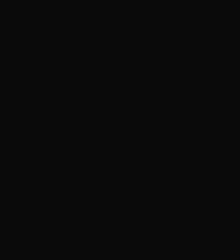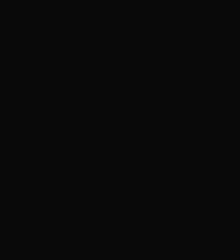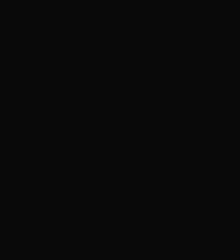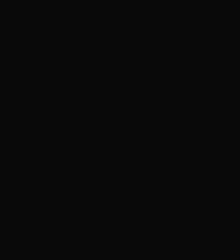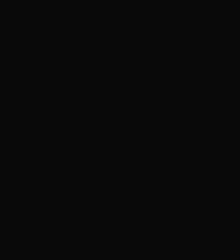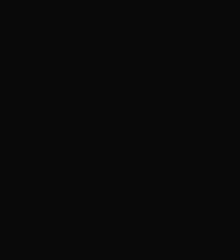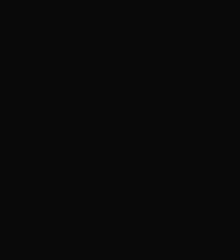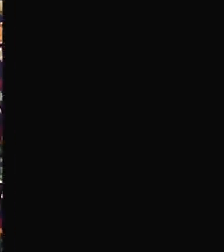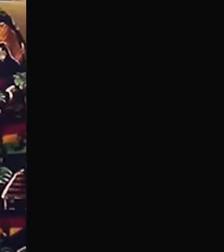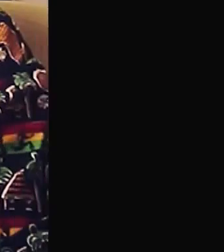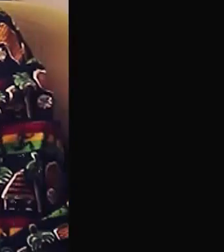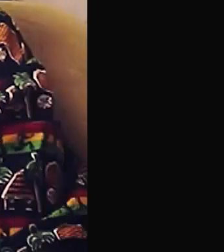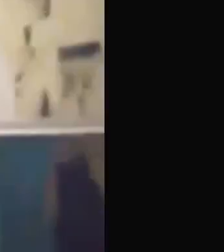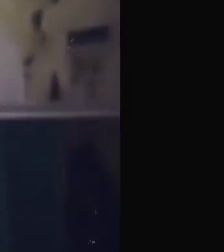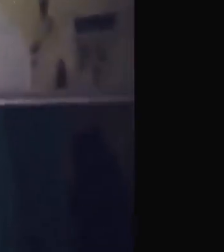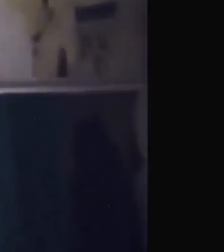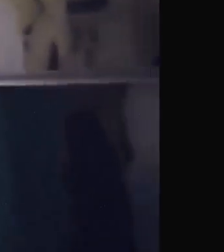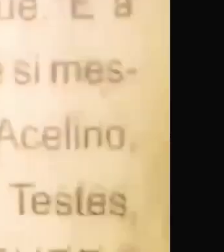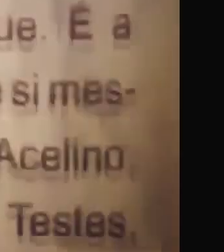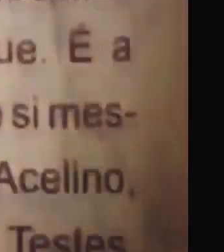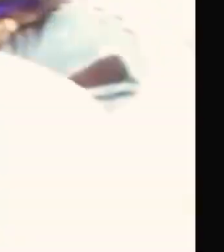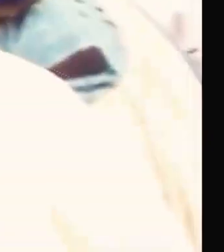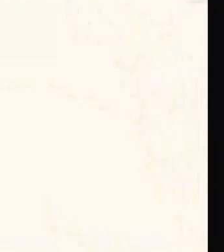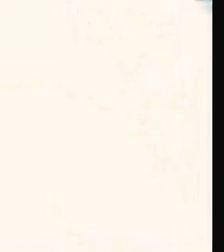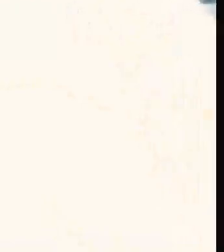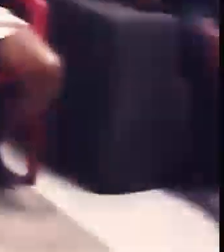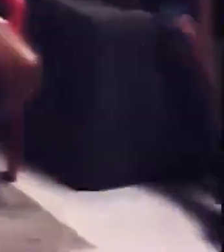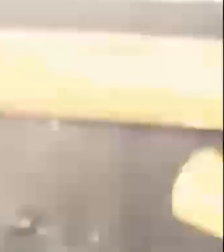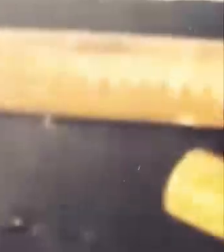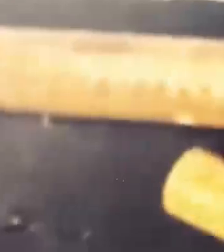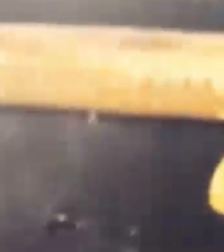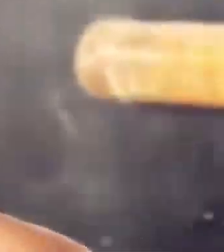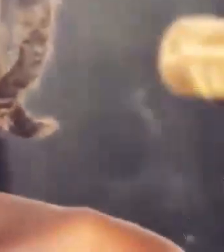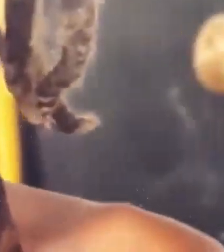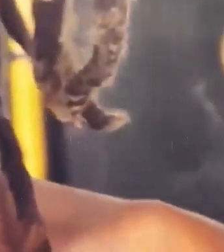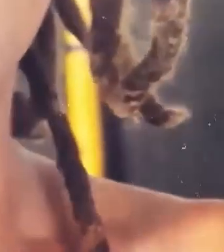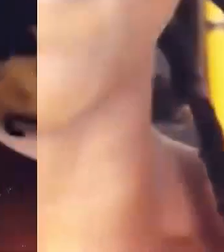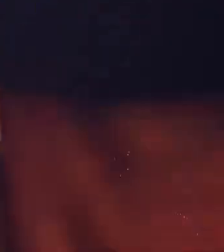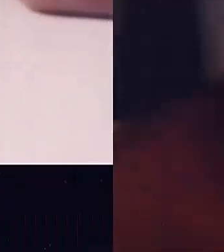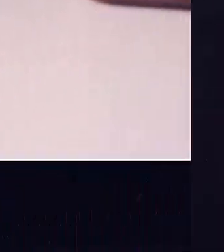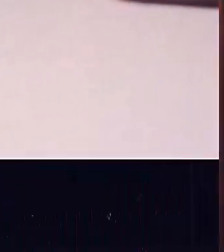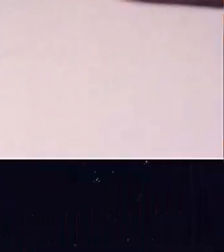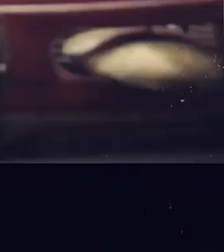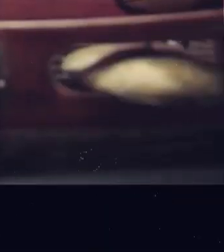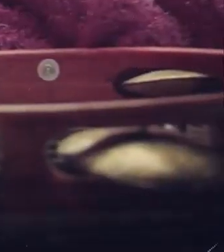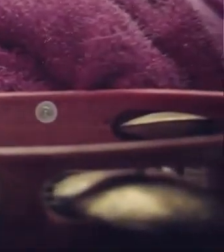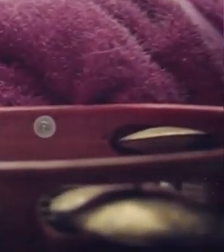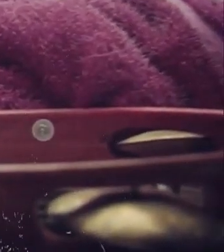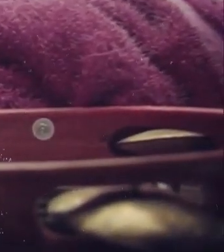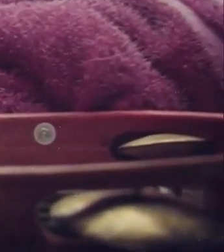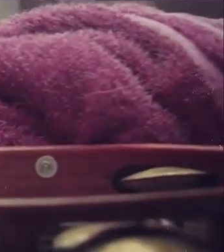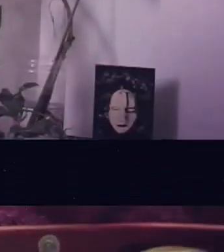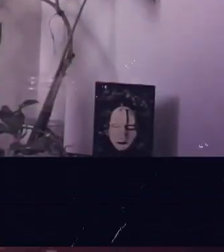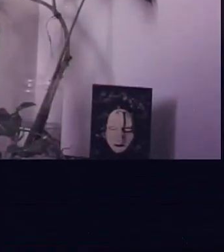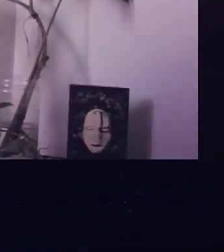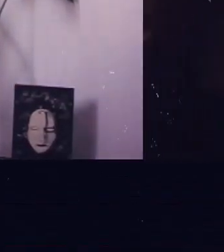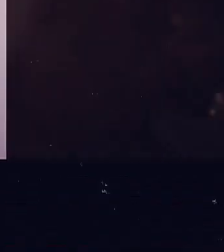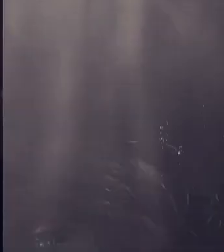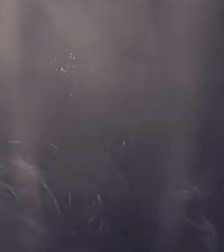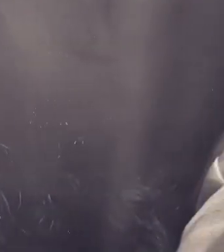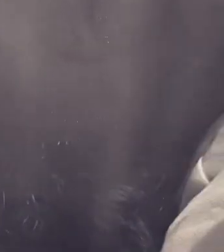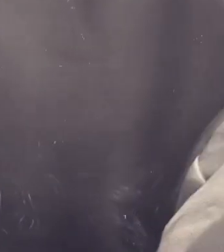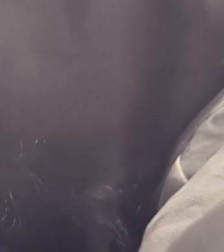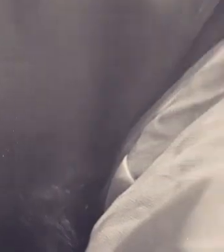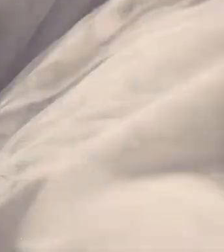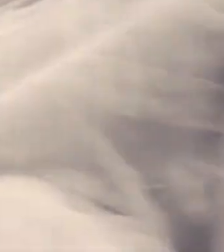Para o mês de dezembro, a TV Alésia preparou uma programação especial dentro da campanha Alésia contra o